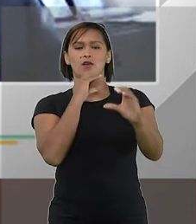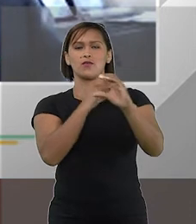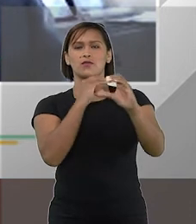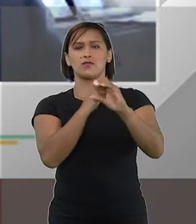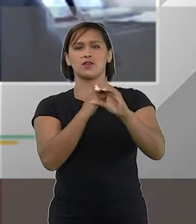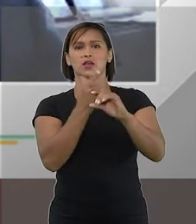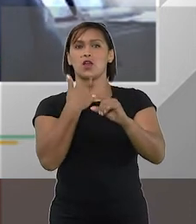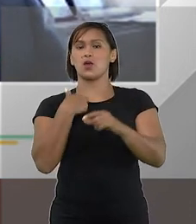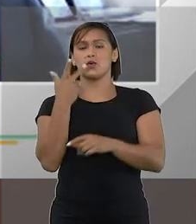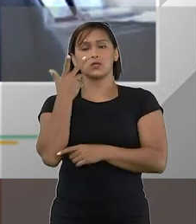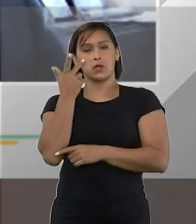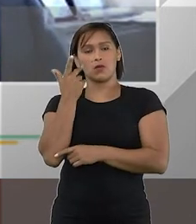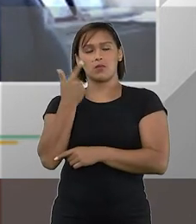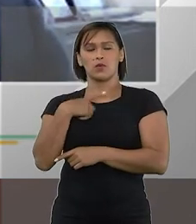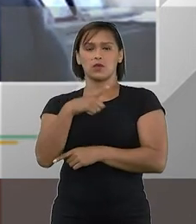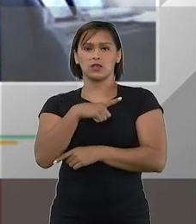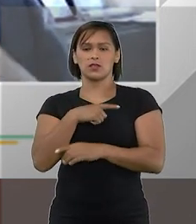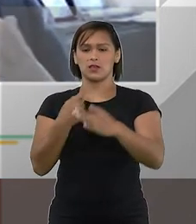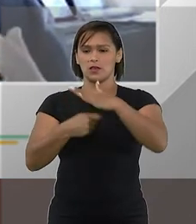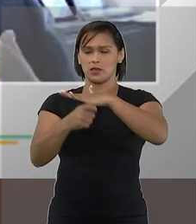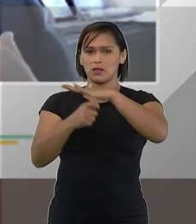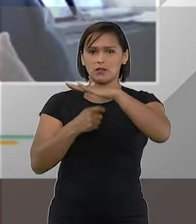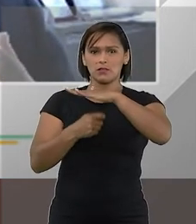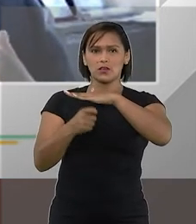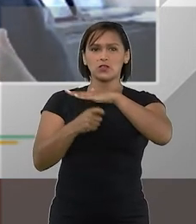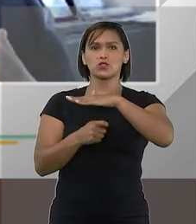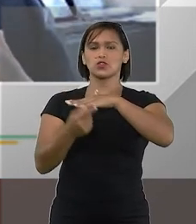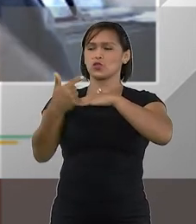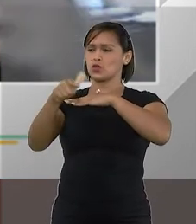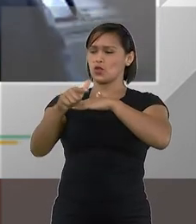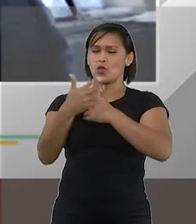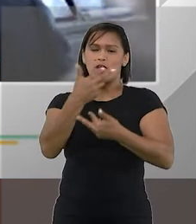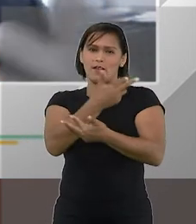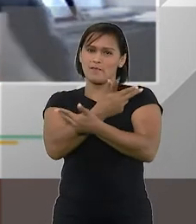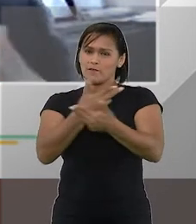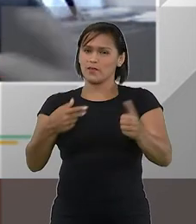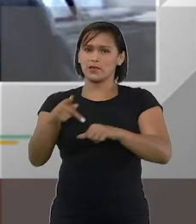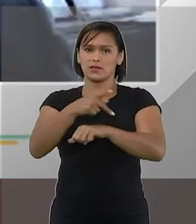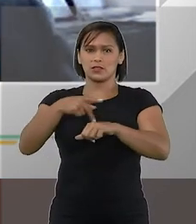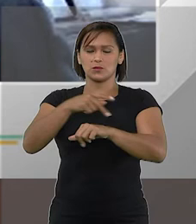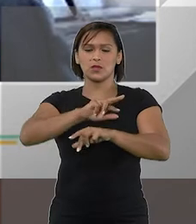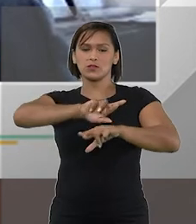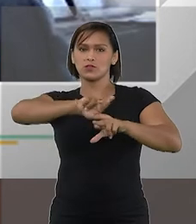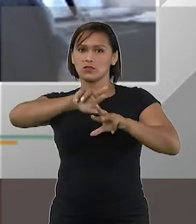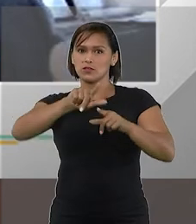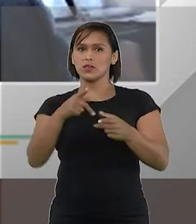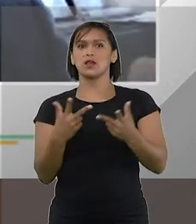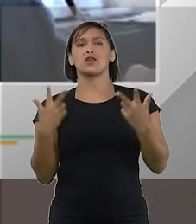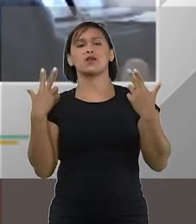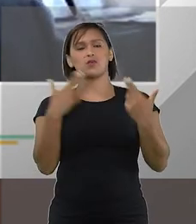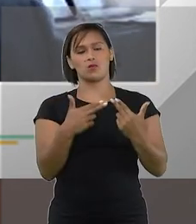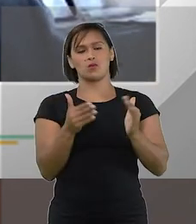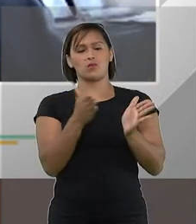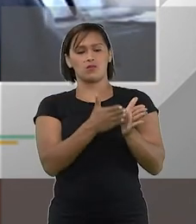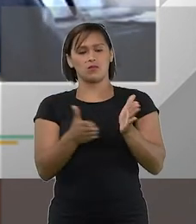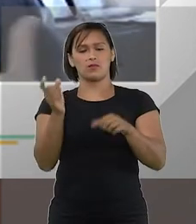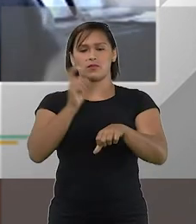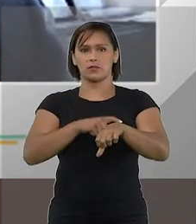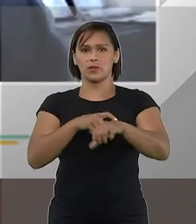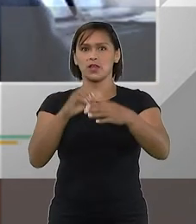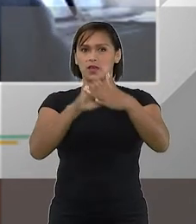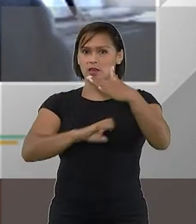e hoje é comum que nós tenhamos investidores em vários países diferentes ao mesmo tempo